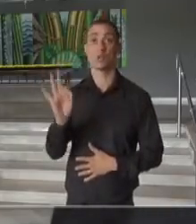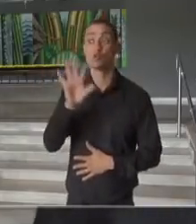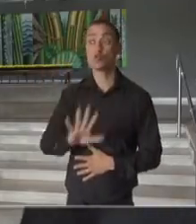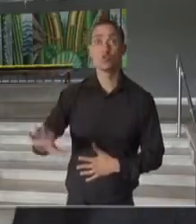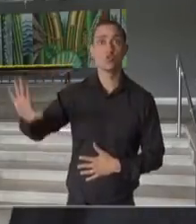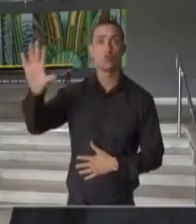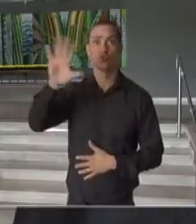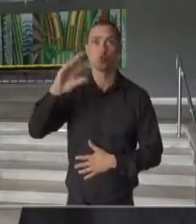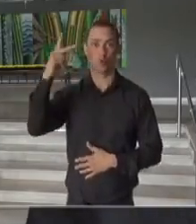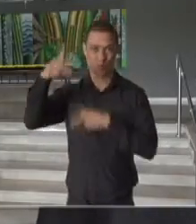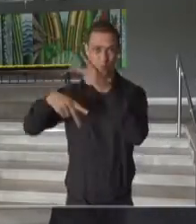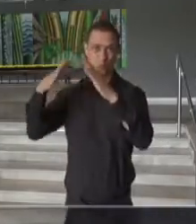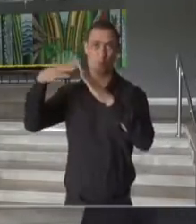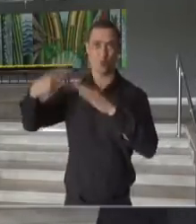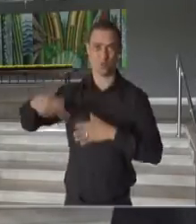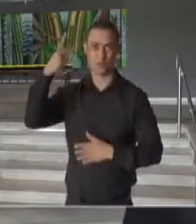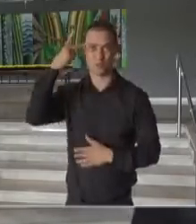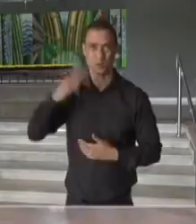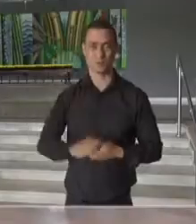população vacinada.